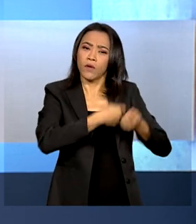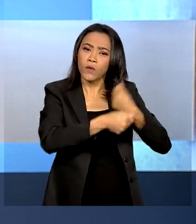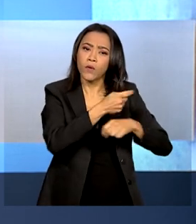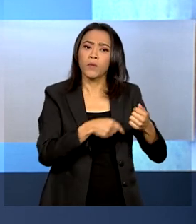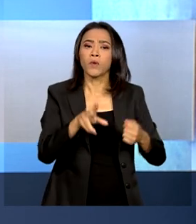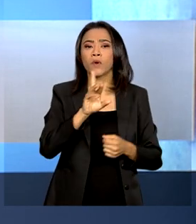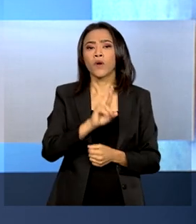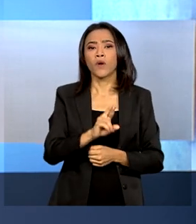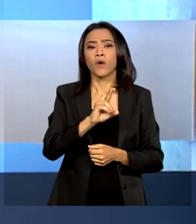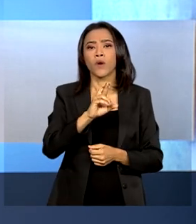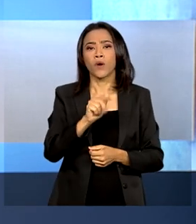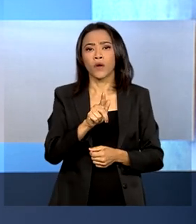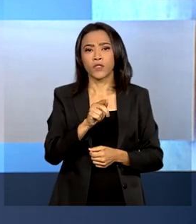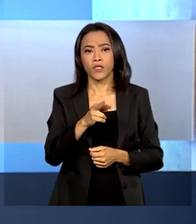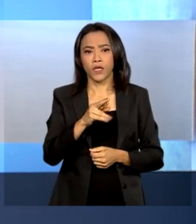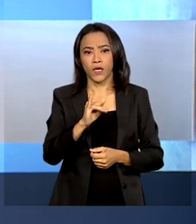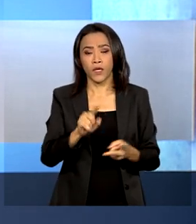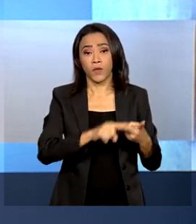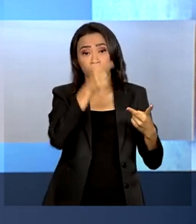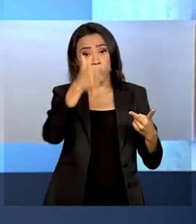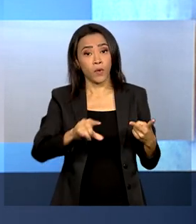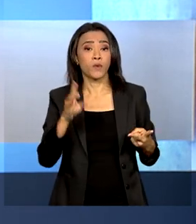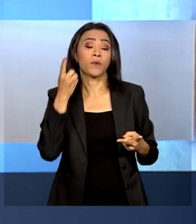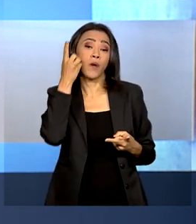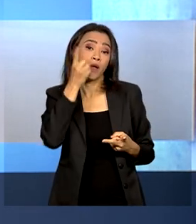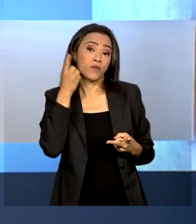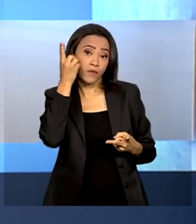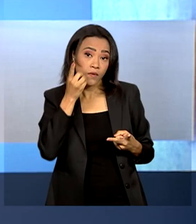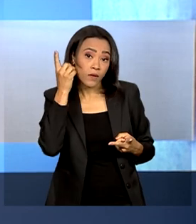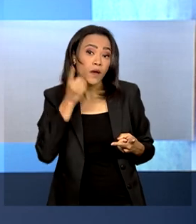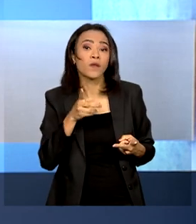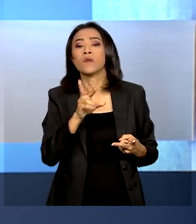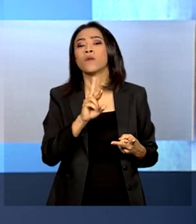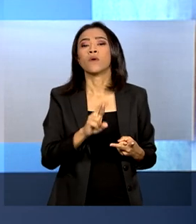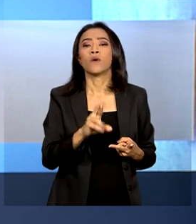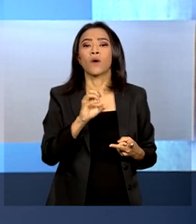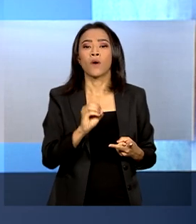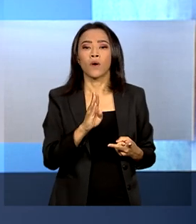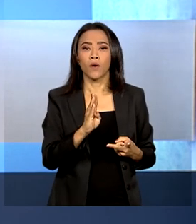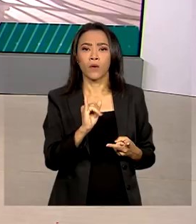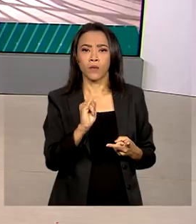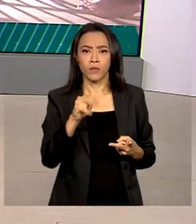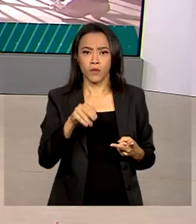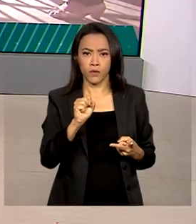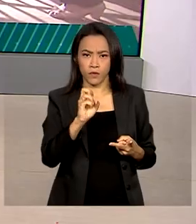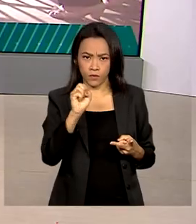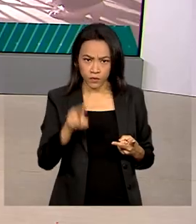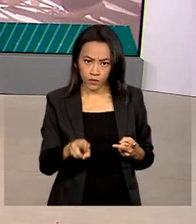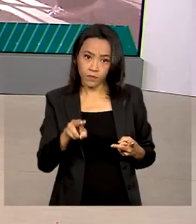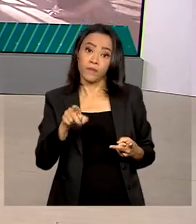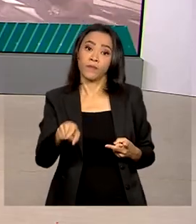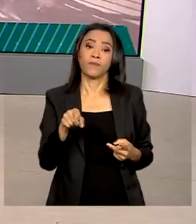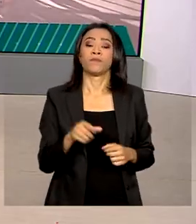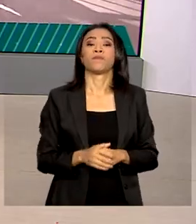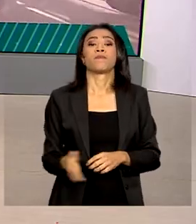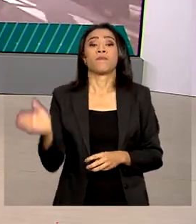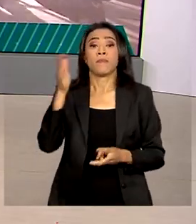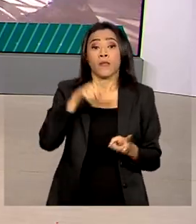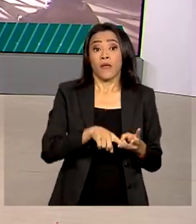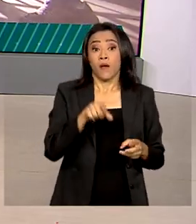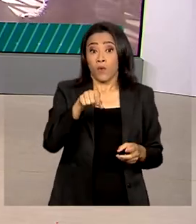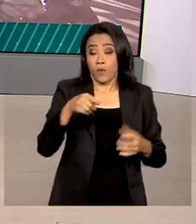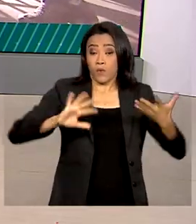no Tesouro Nacional, e o advogado Robinson Barreirinhas, na Receita Federal. O Congresso aprovou o